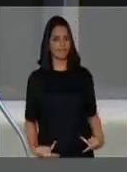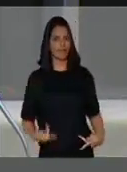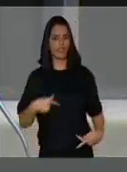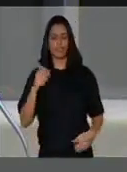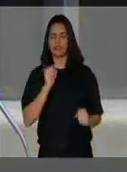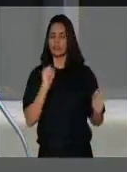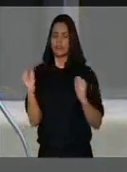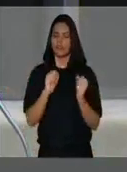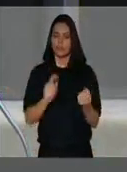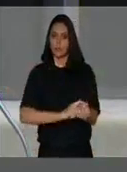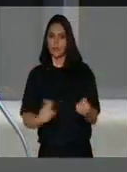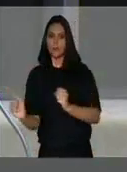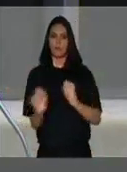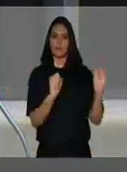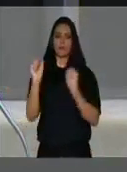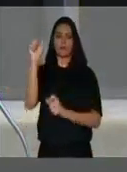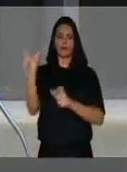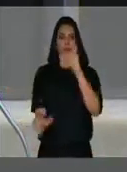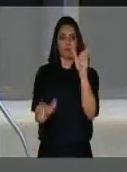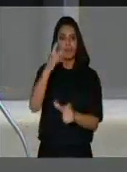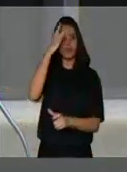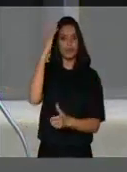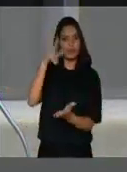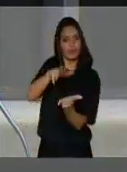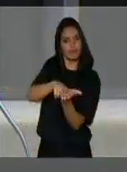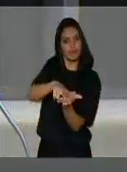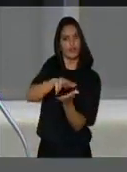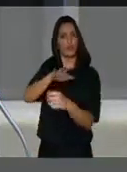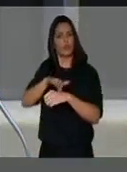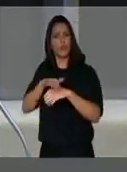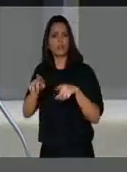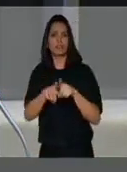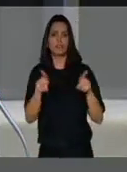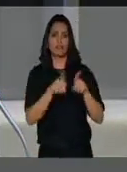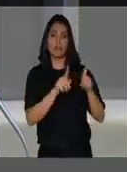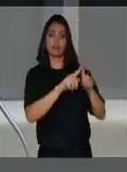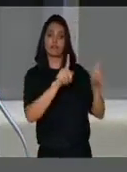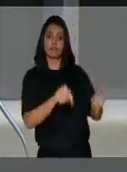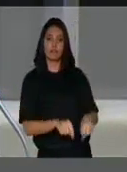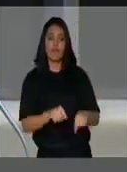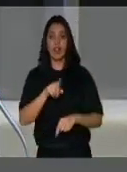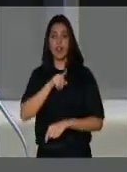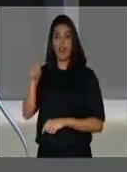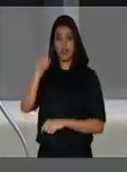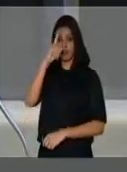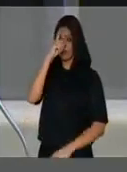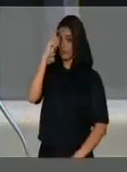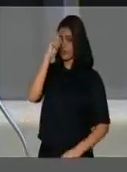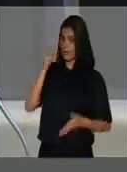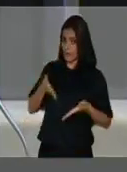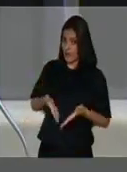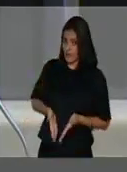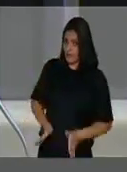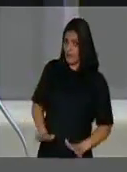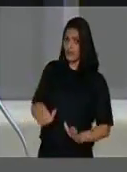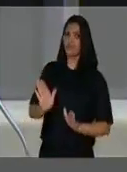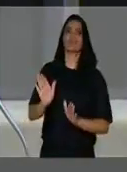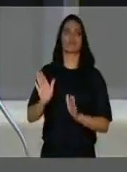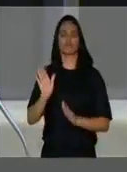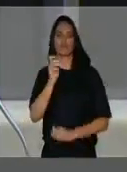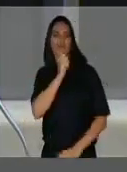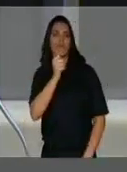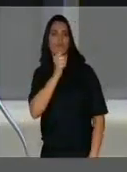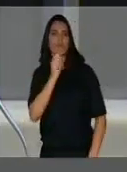pacientes e servidores, a maternidade de parto normal da Zona Norte ainda não foi terminada pelo governo